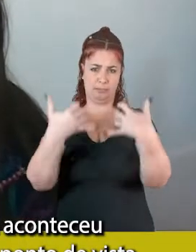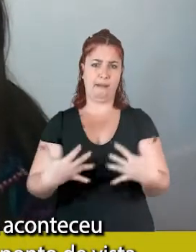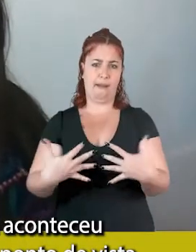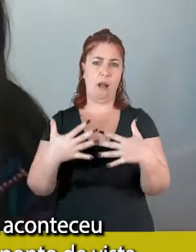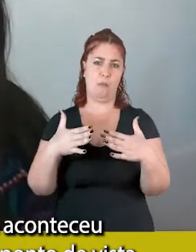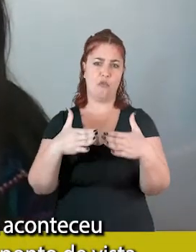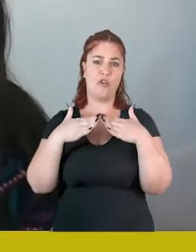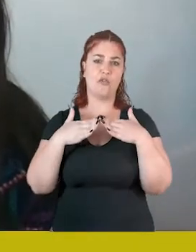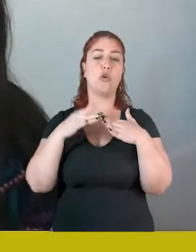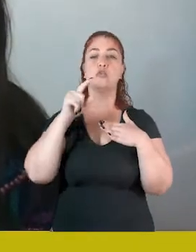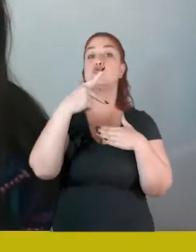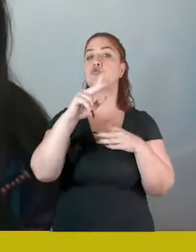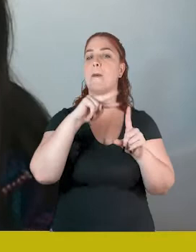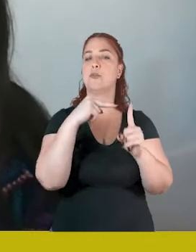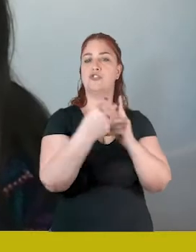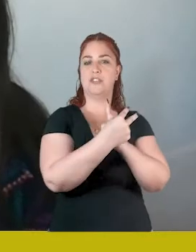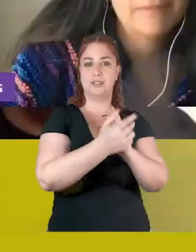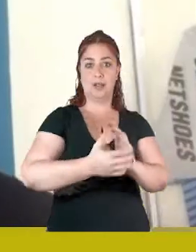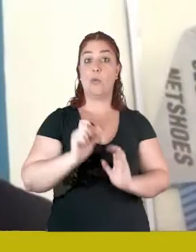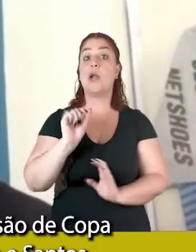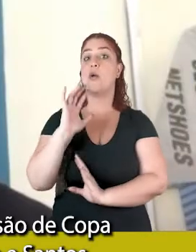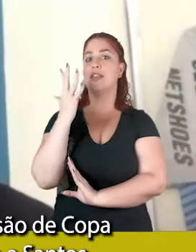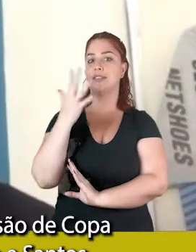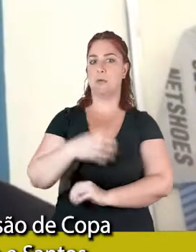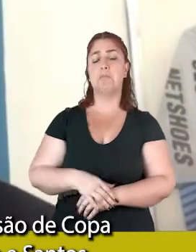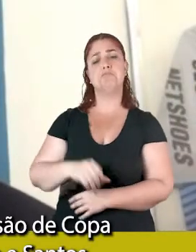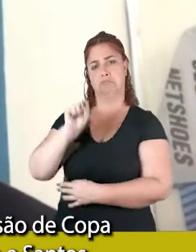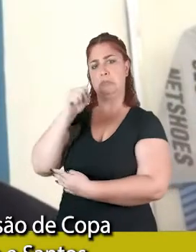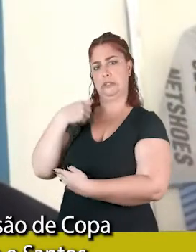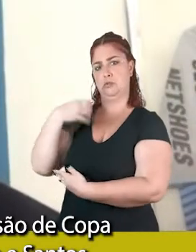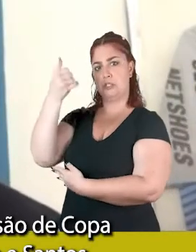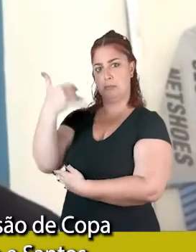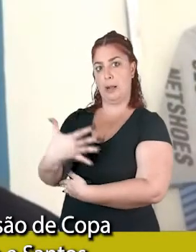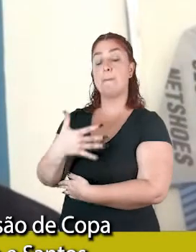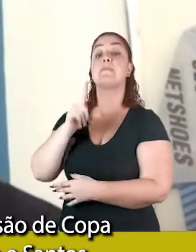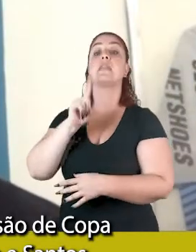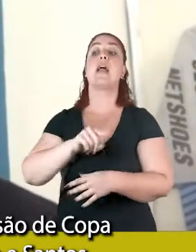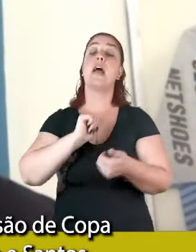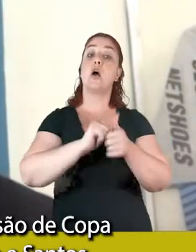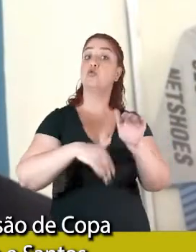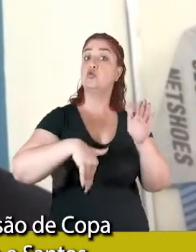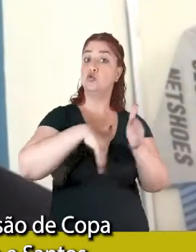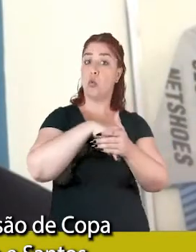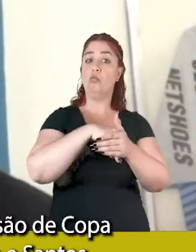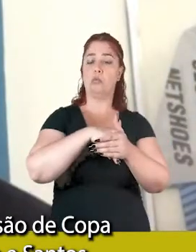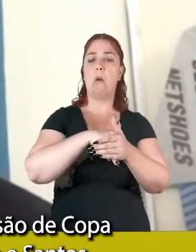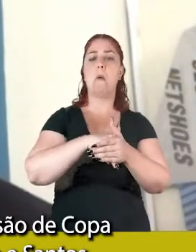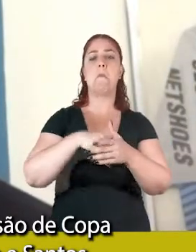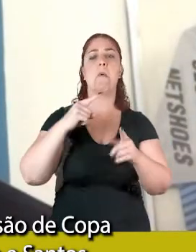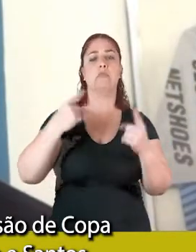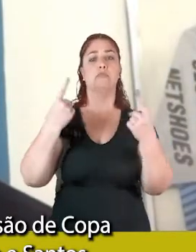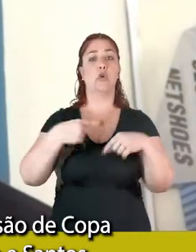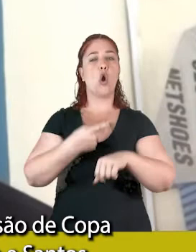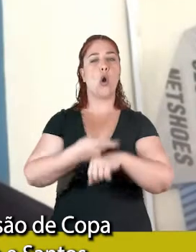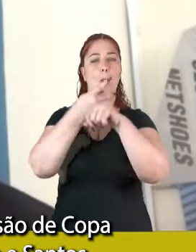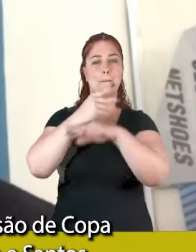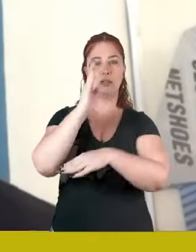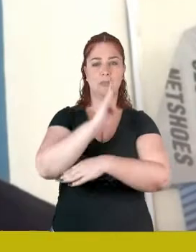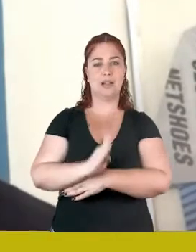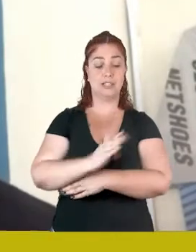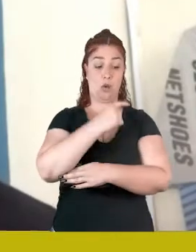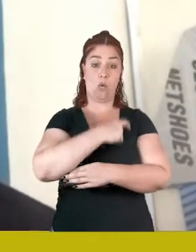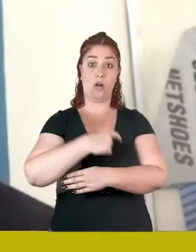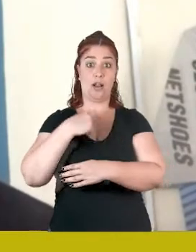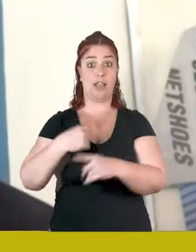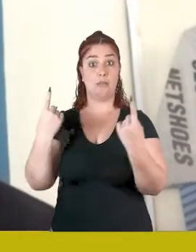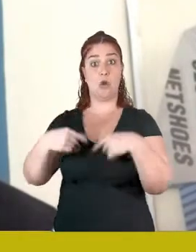Grêmio do seu ponto de vista? Sim, era um jogo de decisão de Copa do Brasil entre o Grêmio